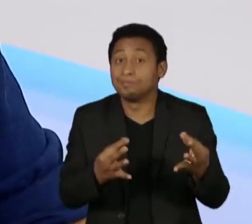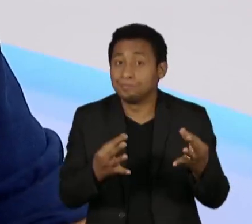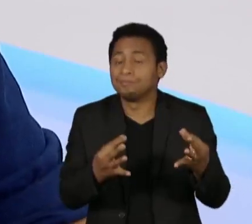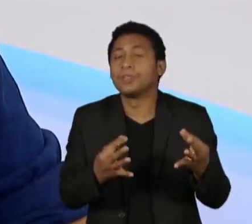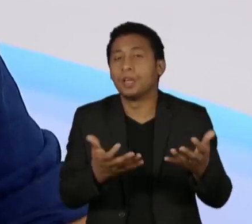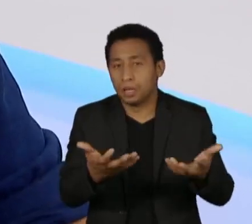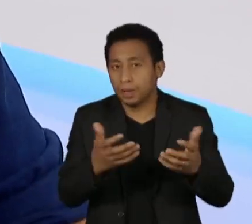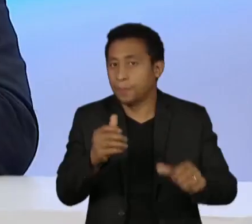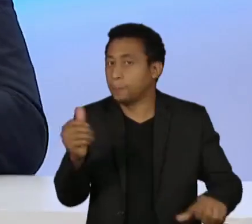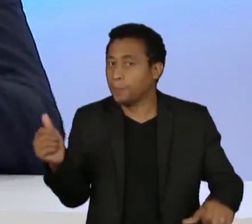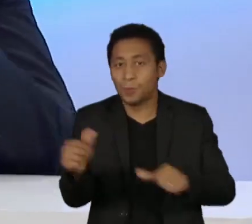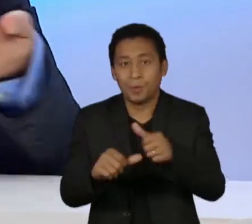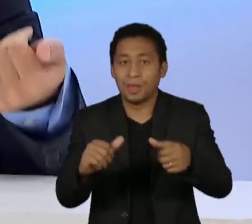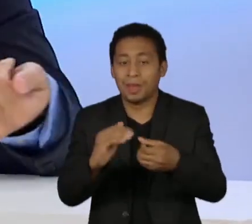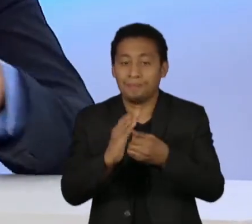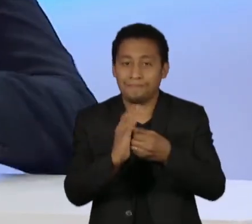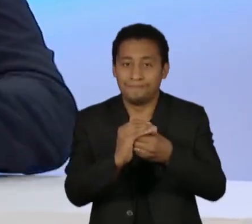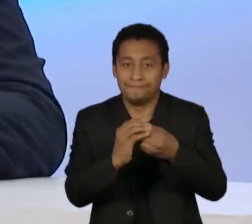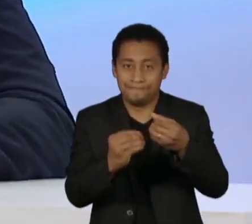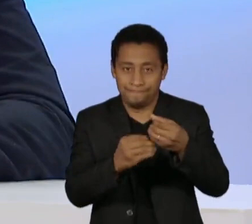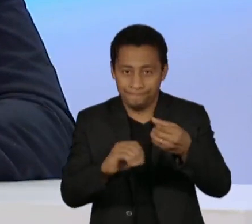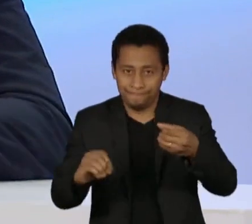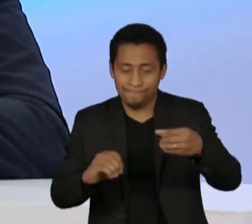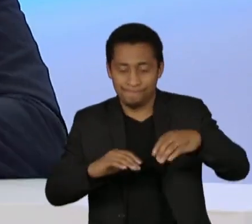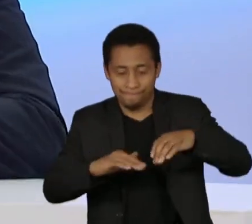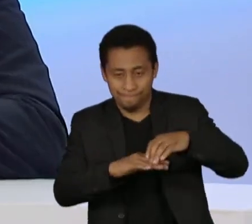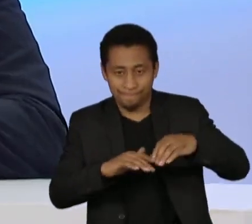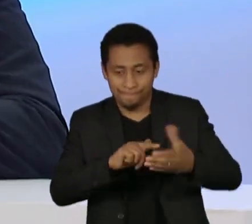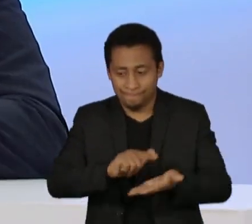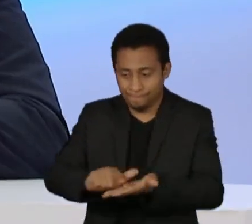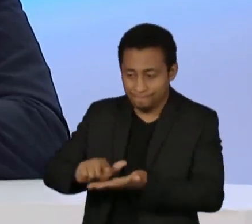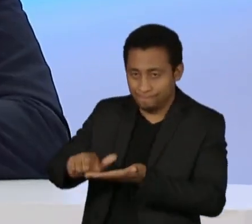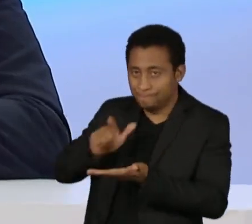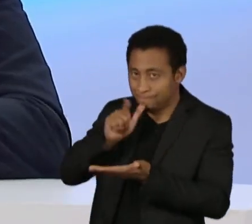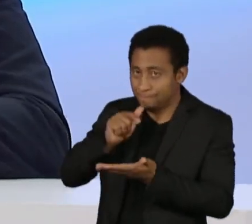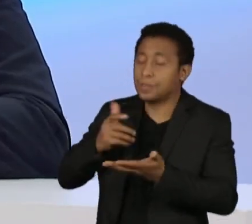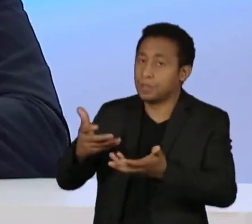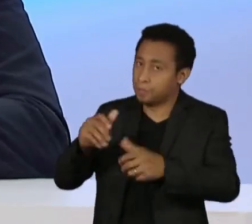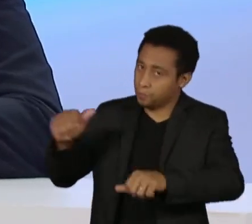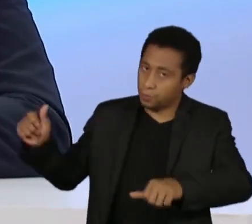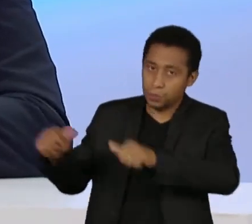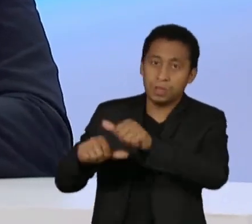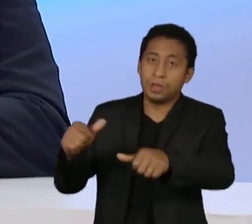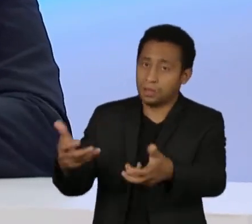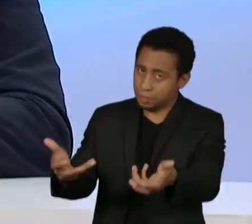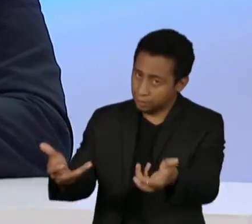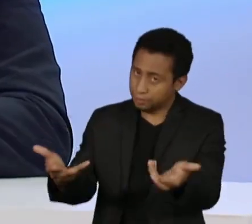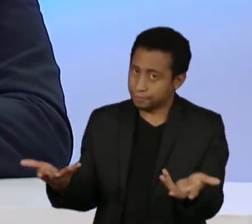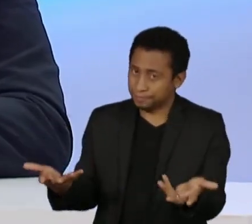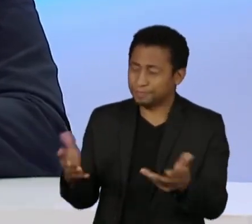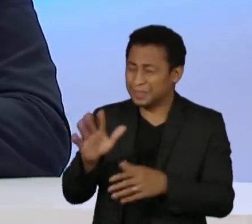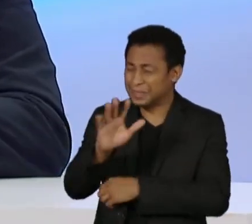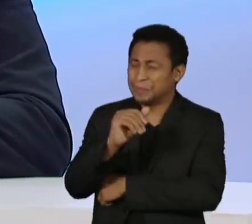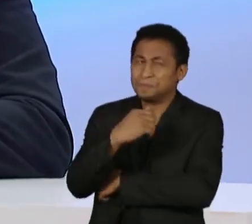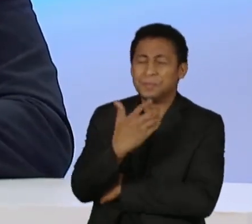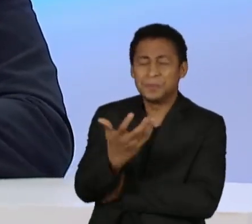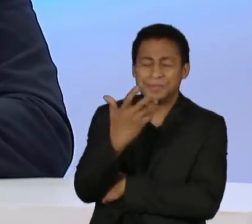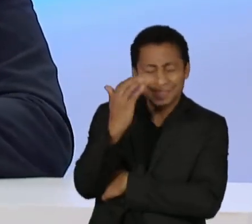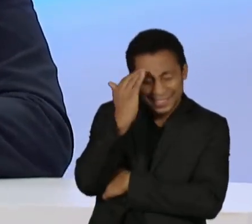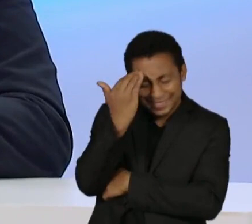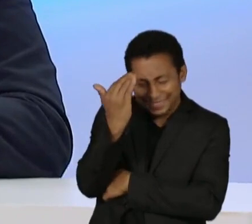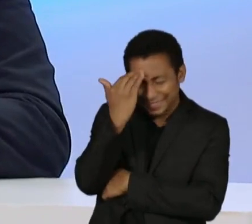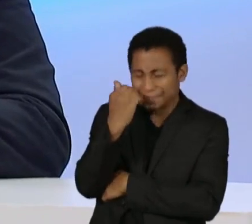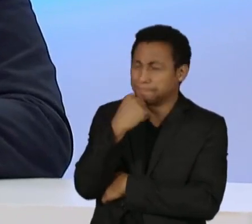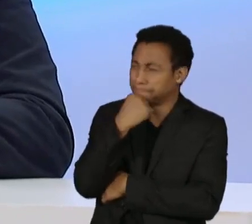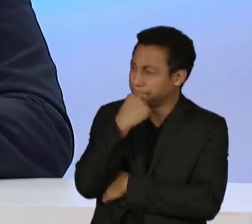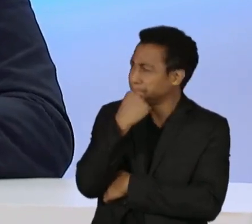marco do saneamento, uma tentativa de reverter privatizações estatais e também, até que eu queria entender a visão sobre isso, porque a